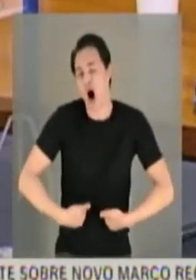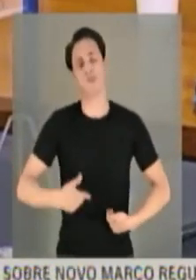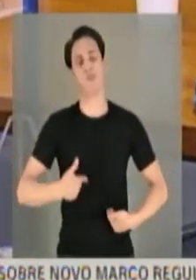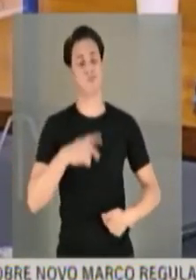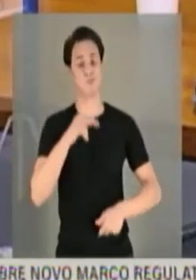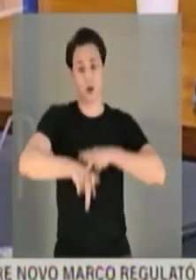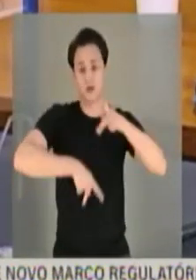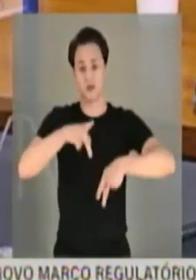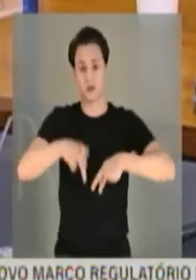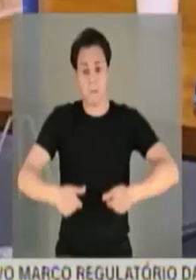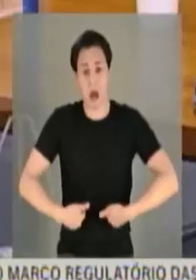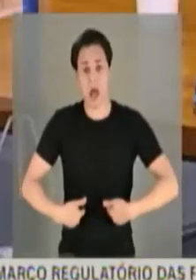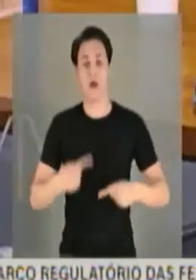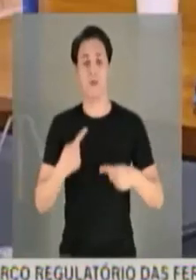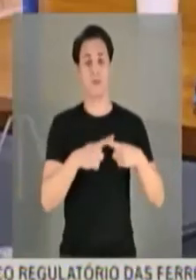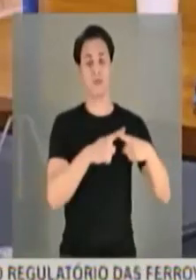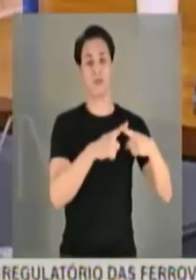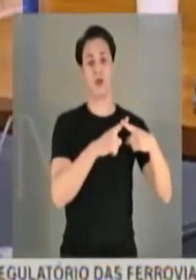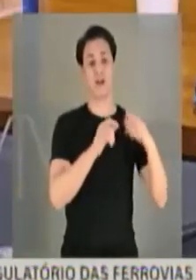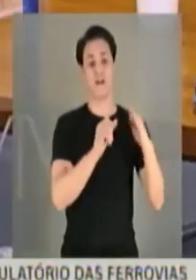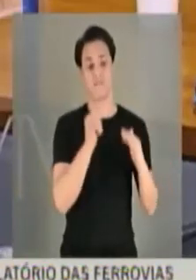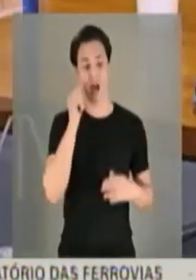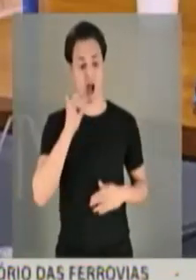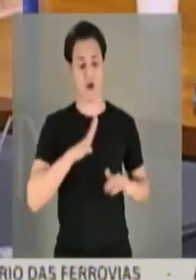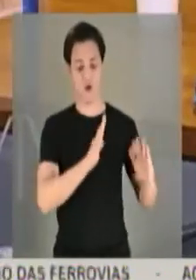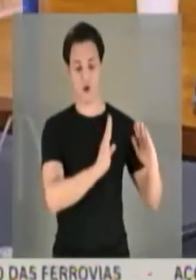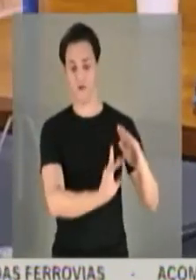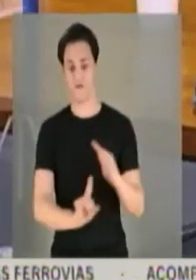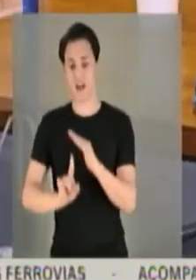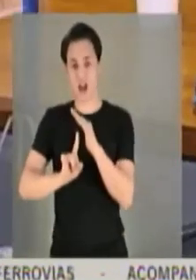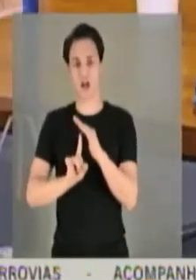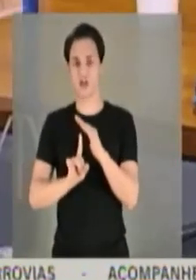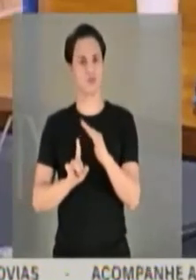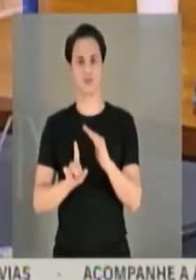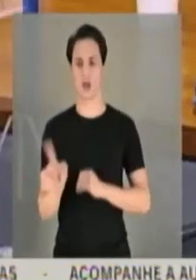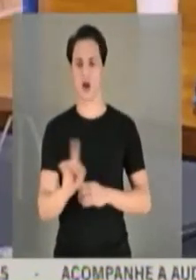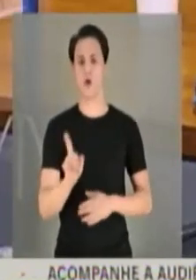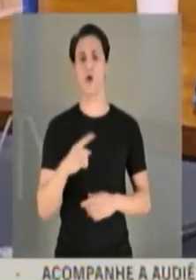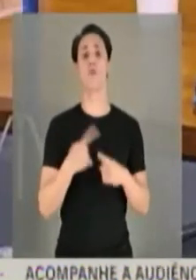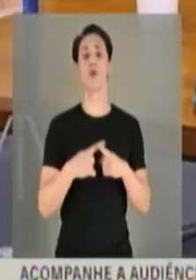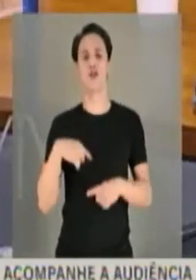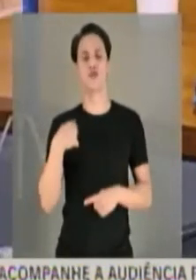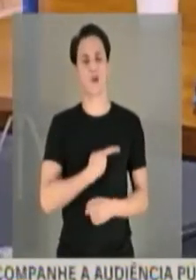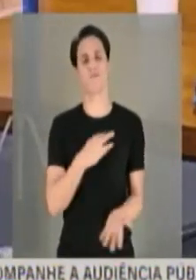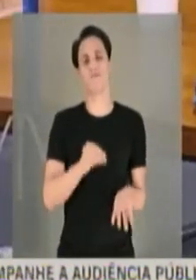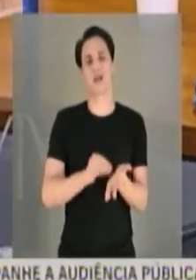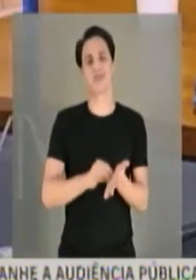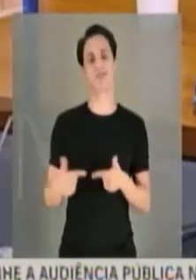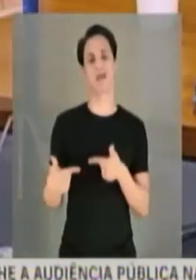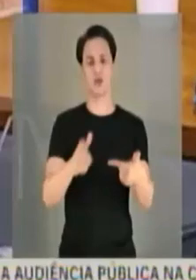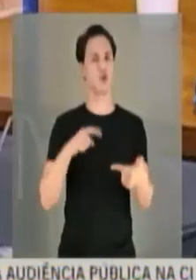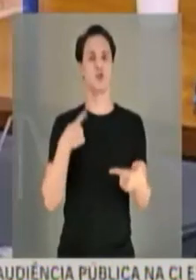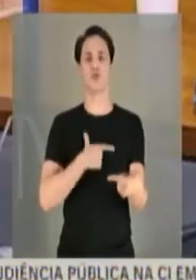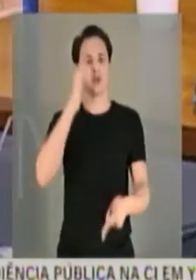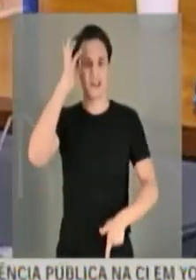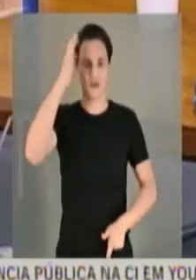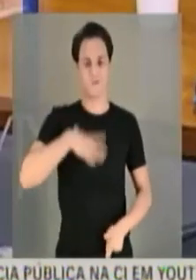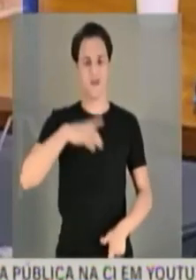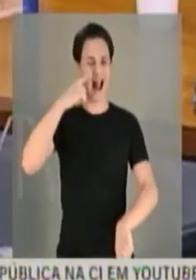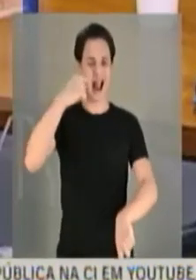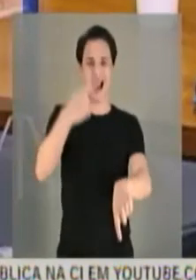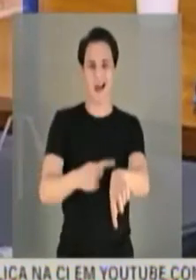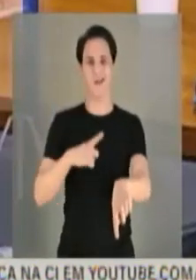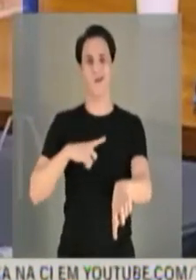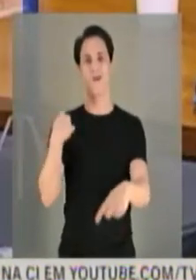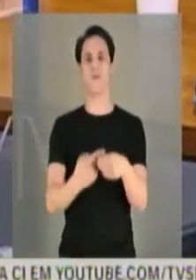passando fome porque está ficando dentro de casa, a população brasileira está passando fome porque nós não fizemos dever de casa e não conseguimos resolver de forma imediata para imediatamente